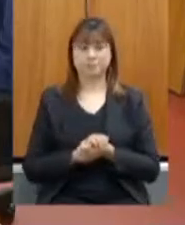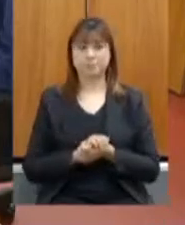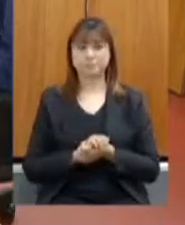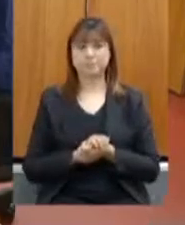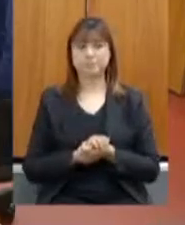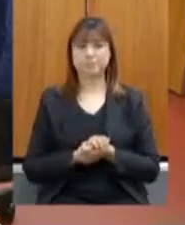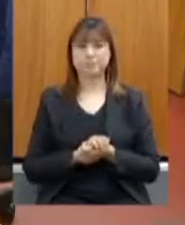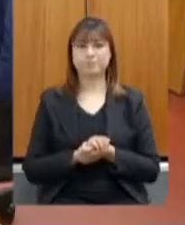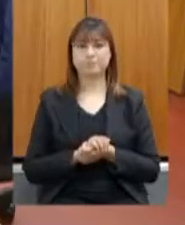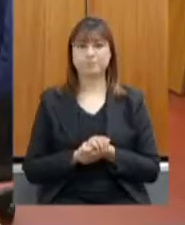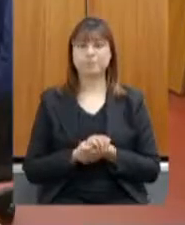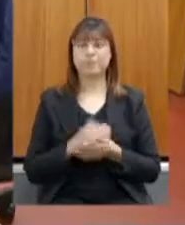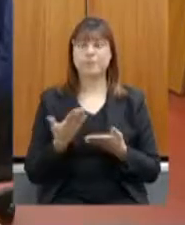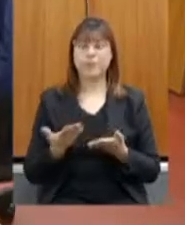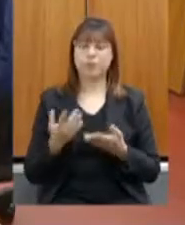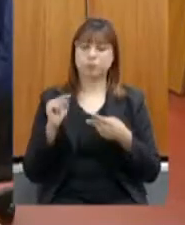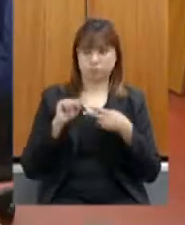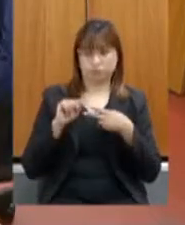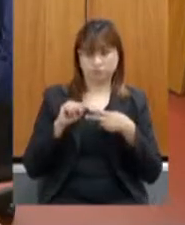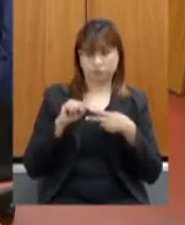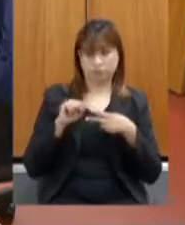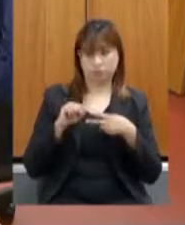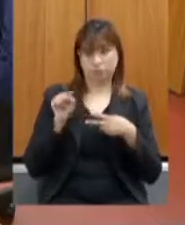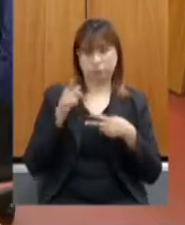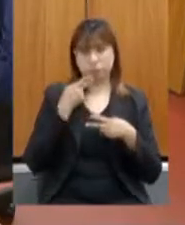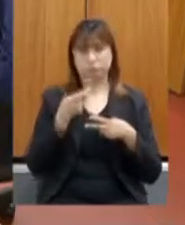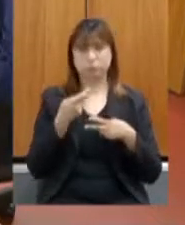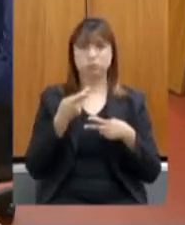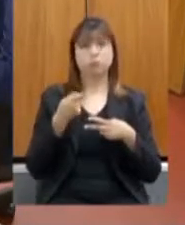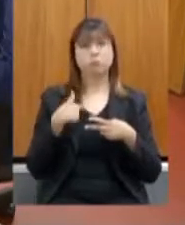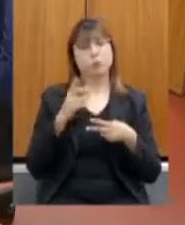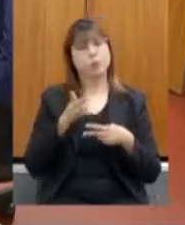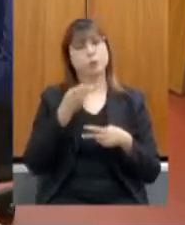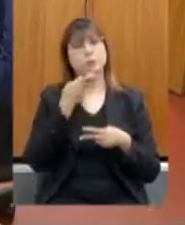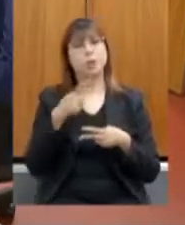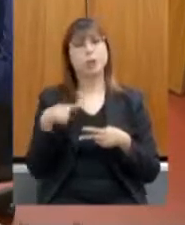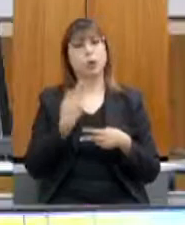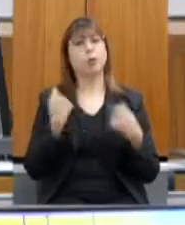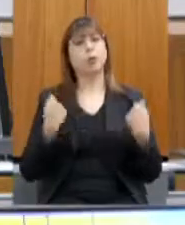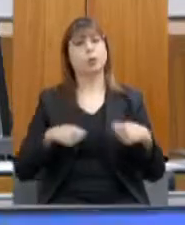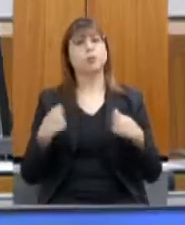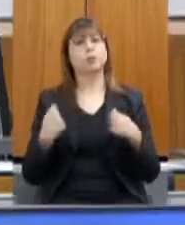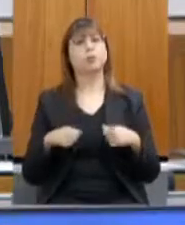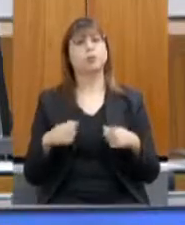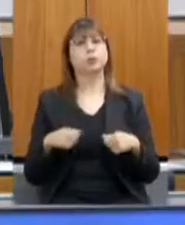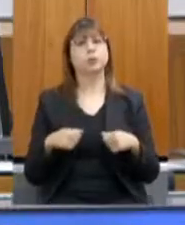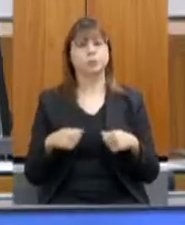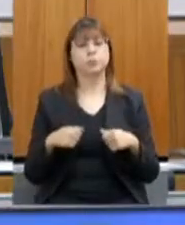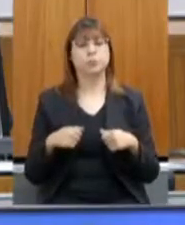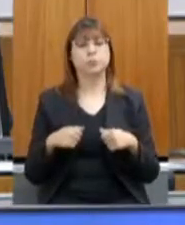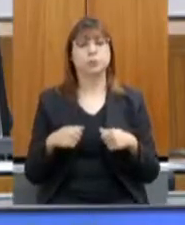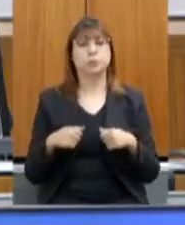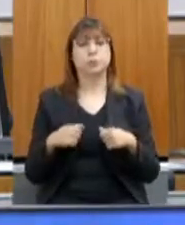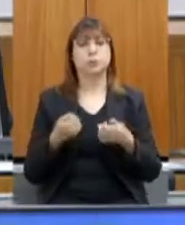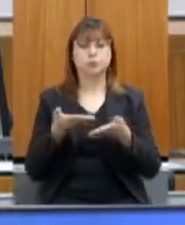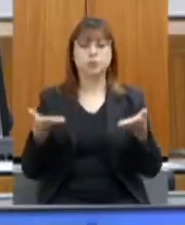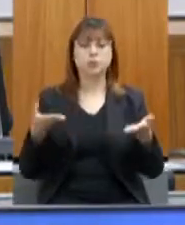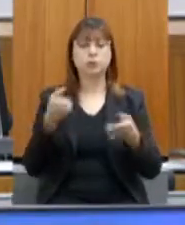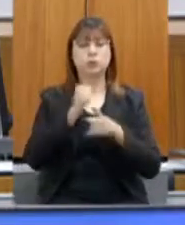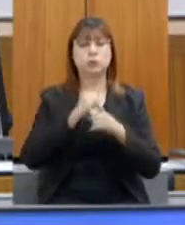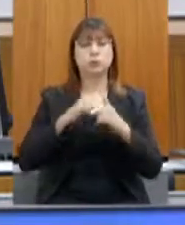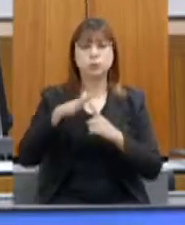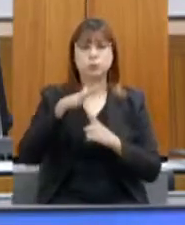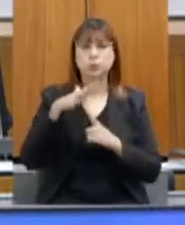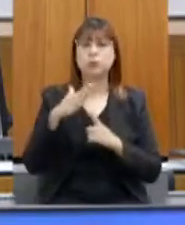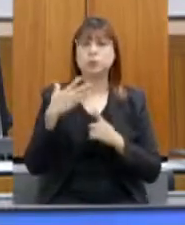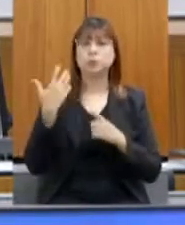Fernando Henrique, quando a sua primeira questão, eu tenho dito muito isso, que nós precisamos trazer para a sociedade a necessidade